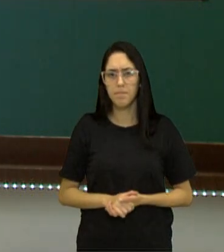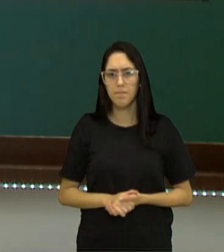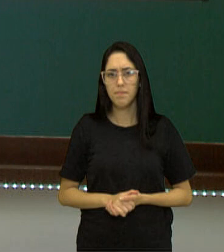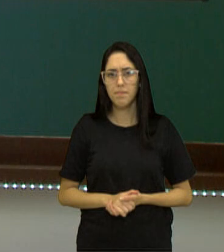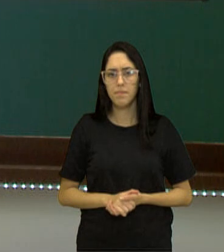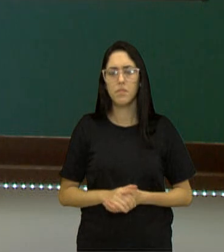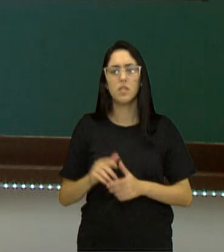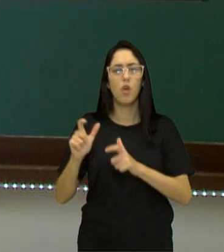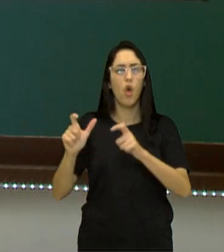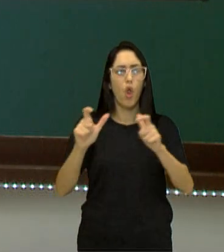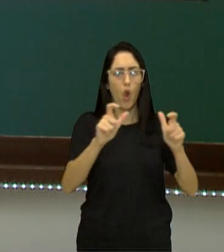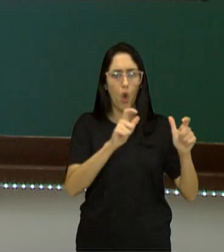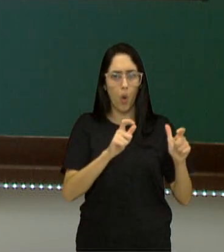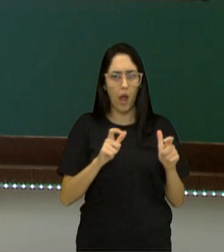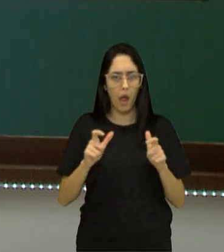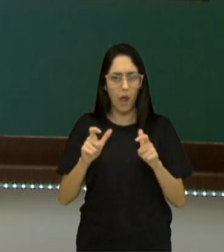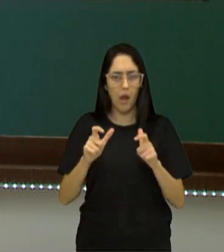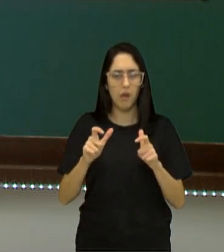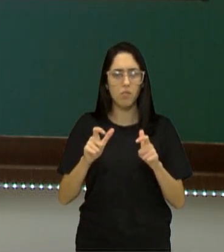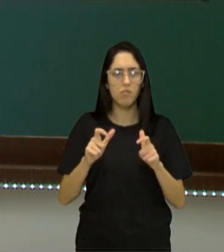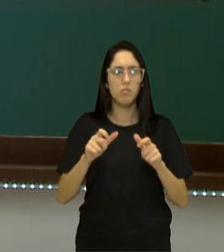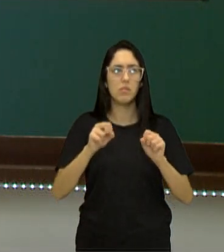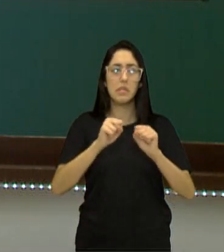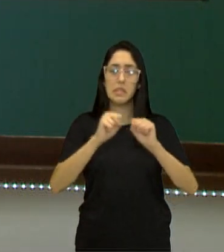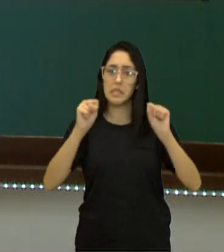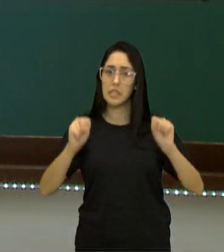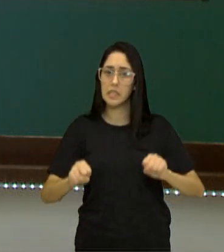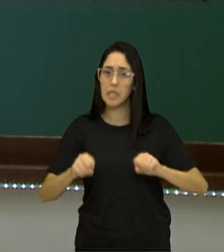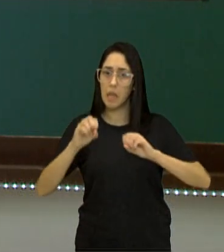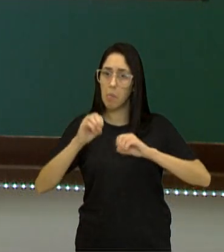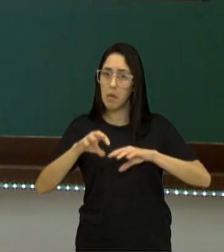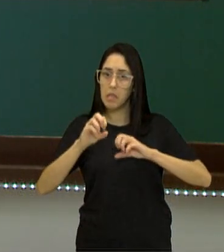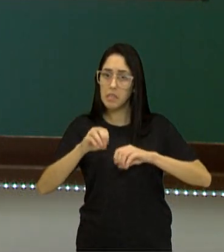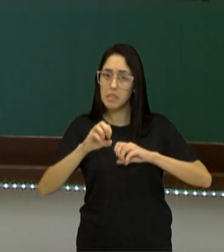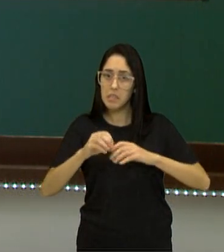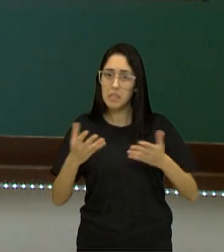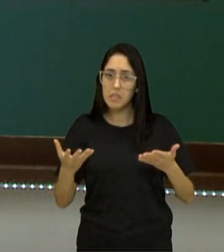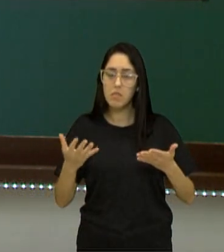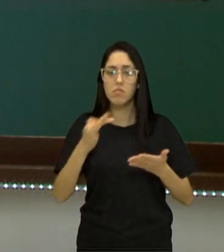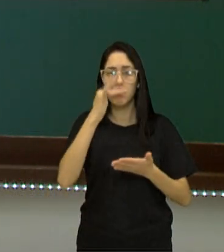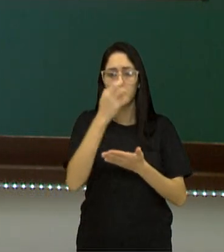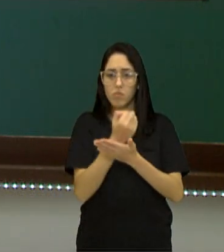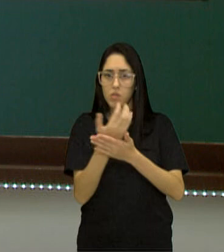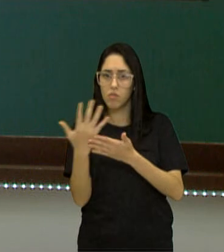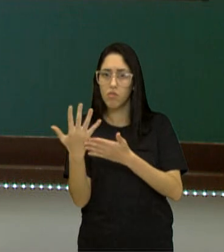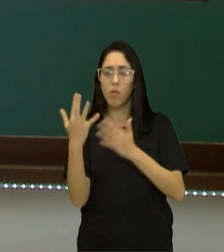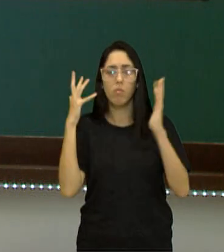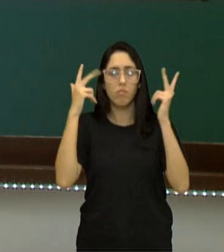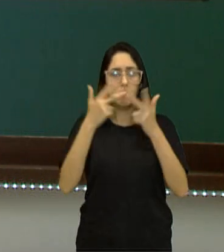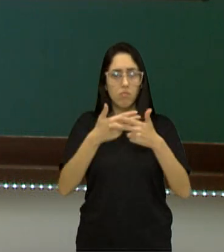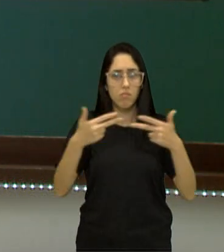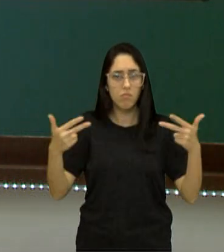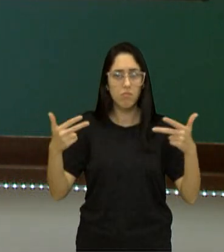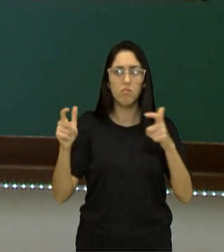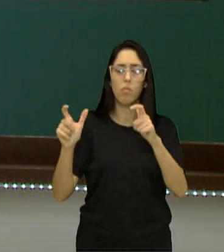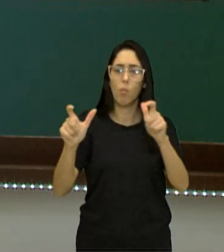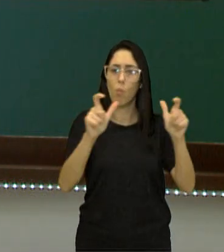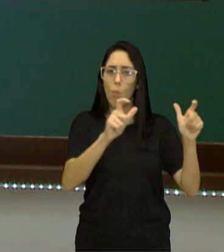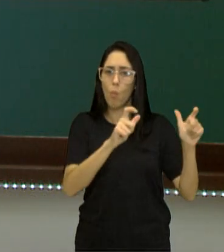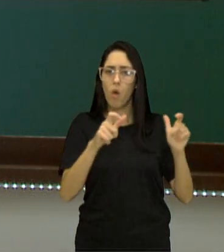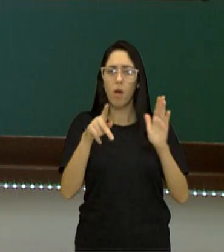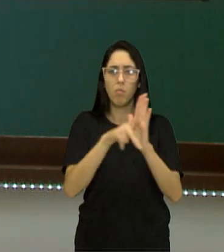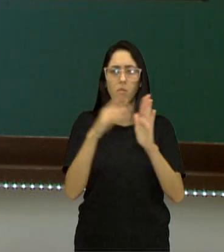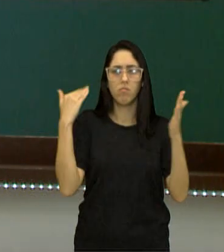Localização geográfica, sistema de ensino, flora e fauna, pontos turísticos,